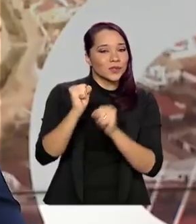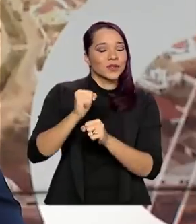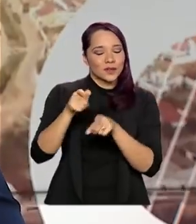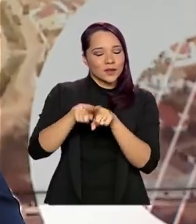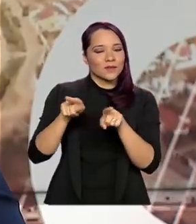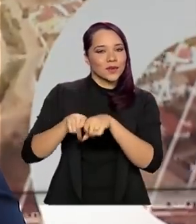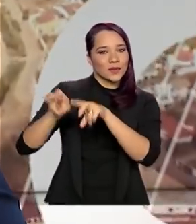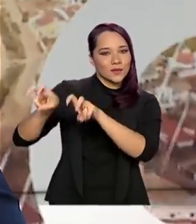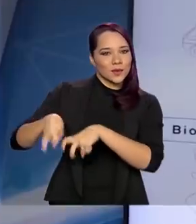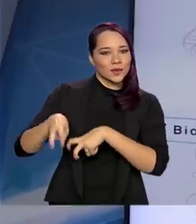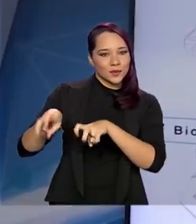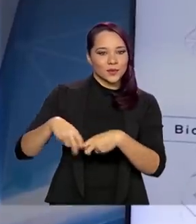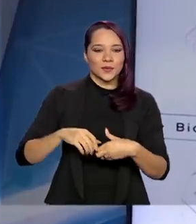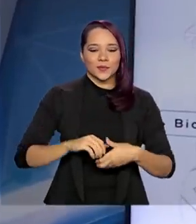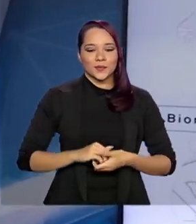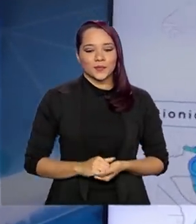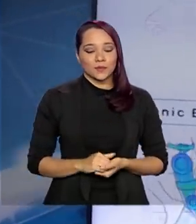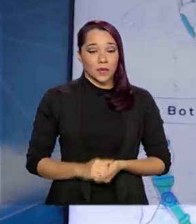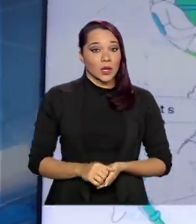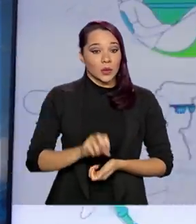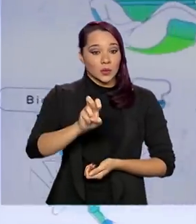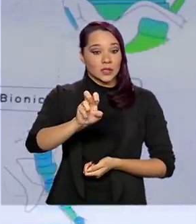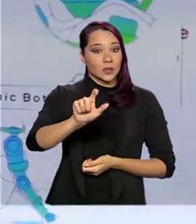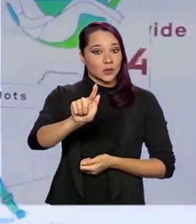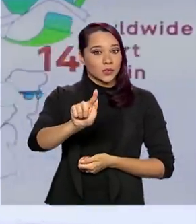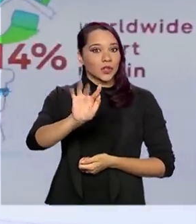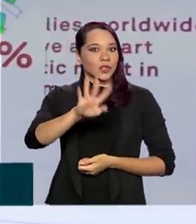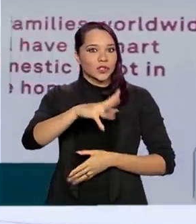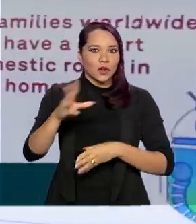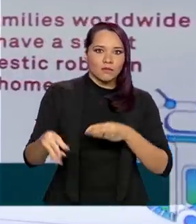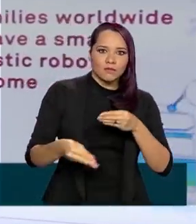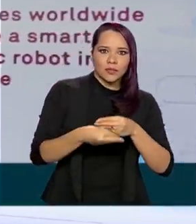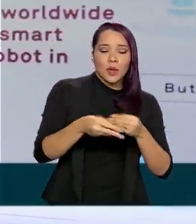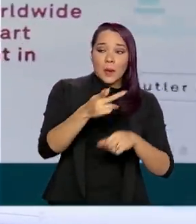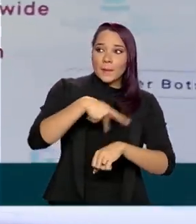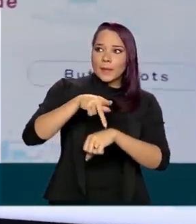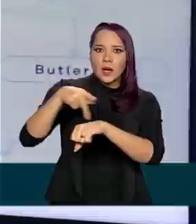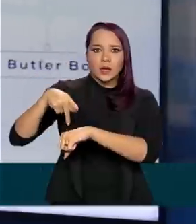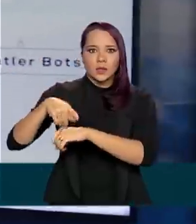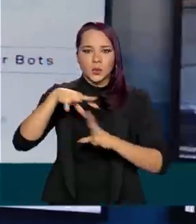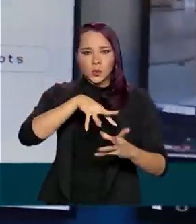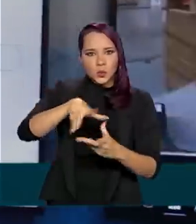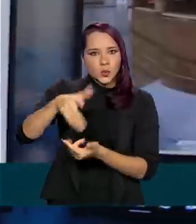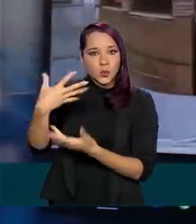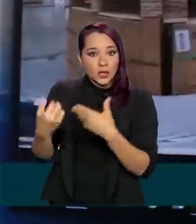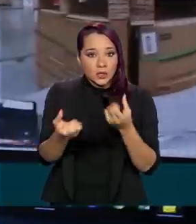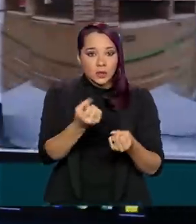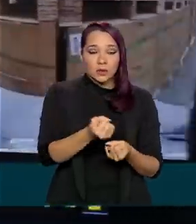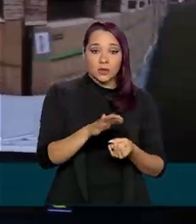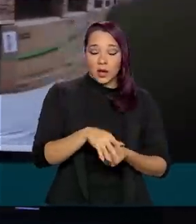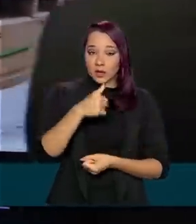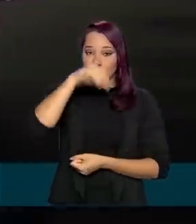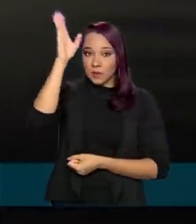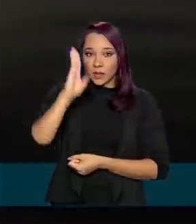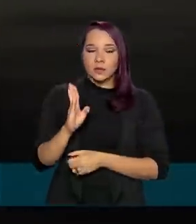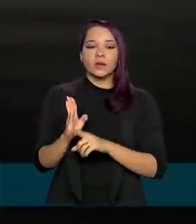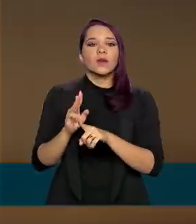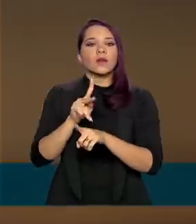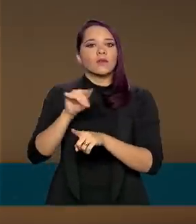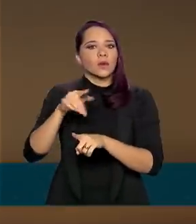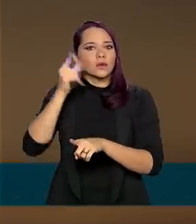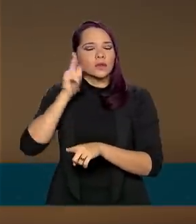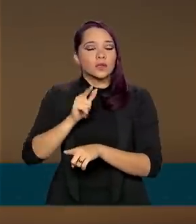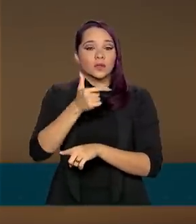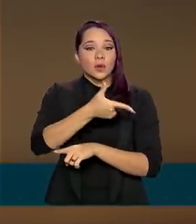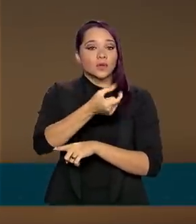agronegócio. O 5G já foi implantado em vários países do mundo. No Brasil, o assunto deve ganhar fôlego